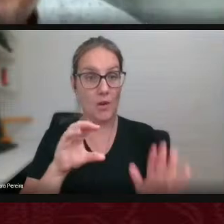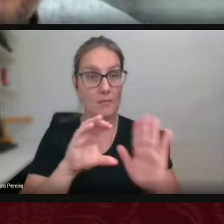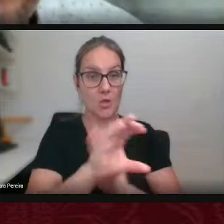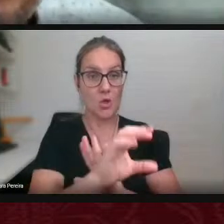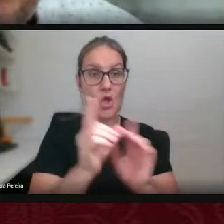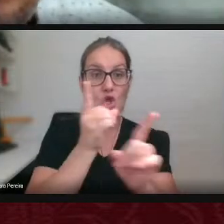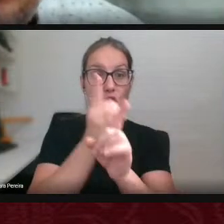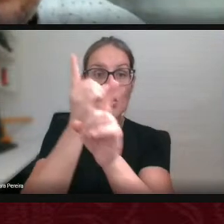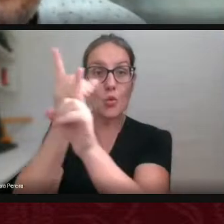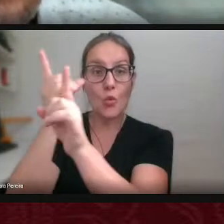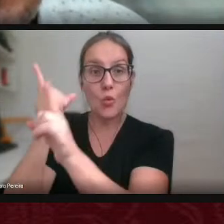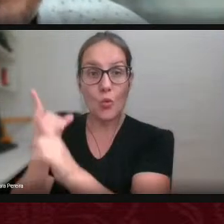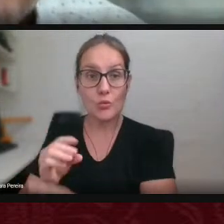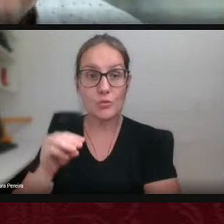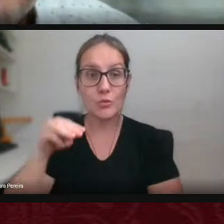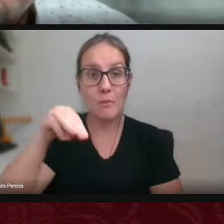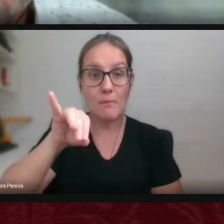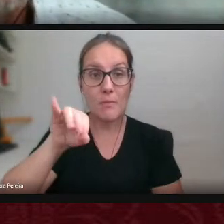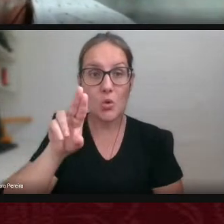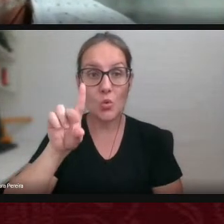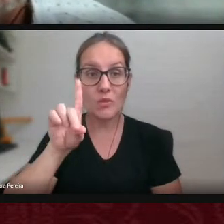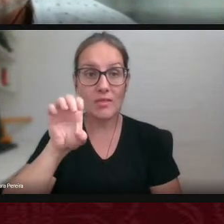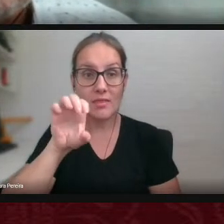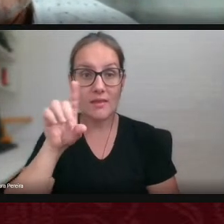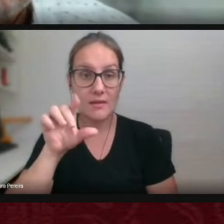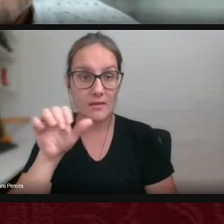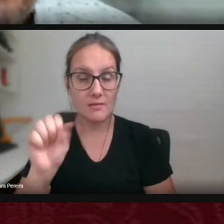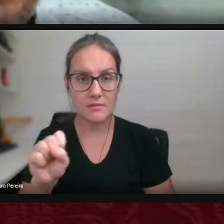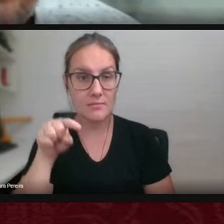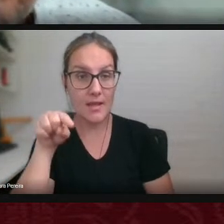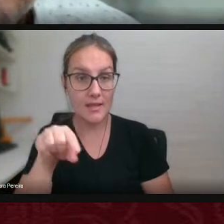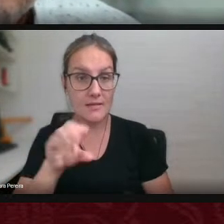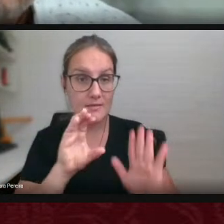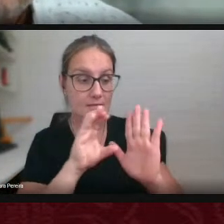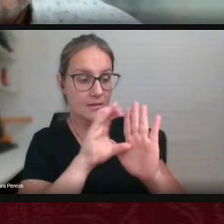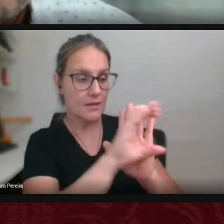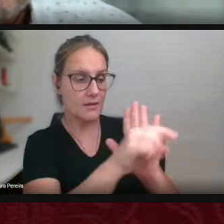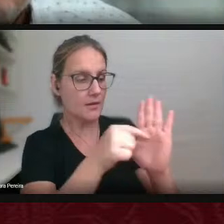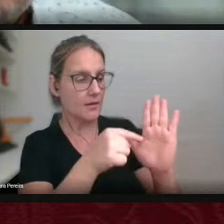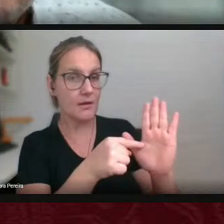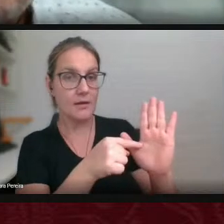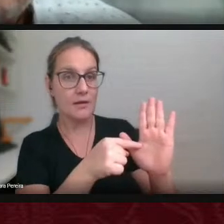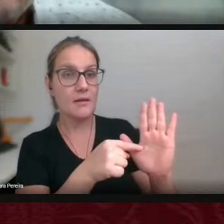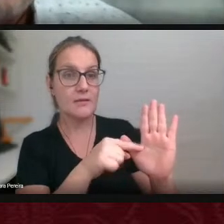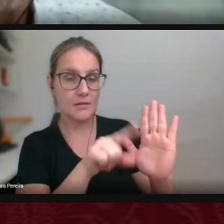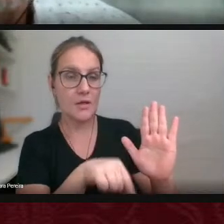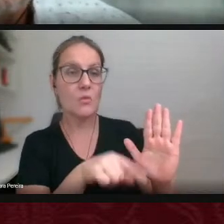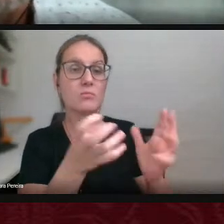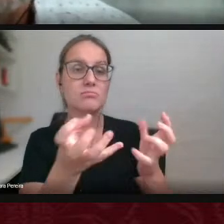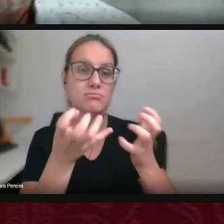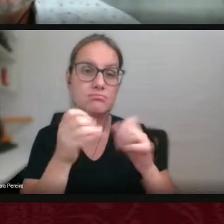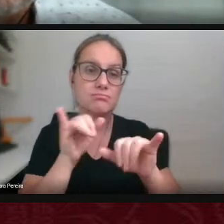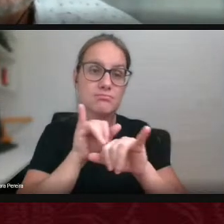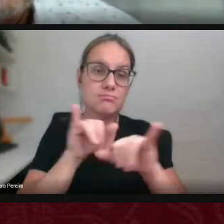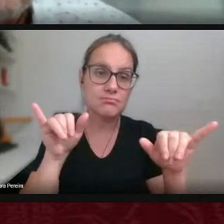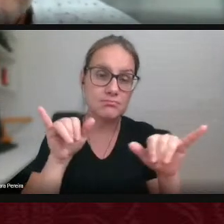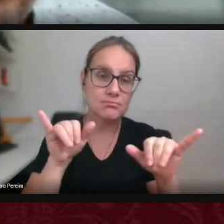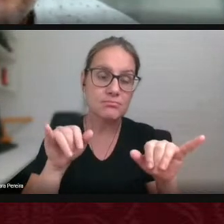miudezas e esse capítulo eu quero fazer uma menção